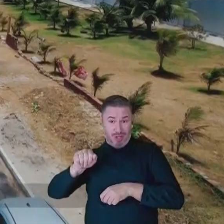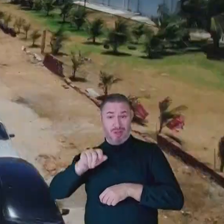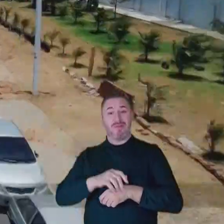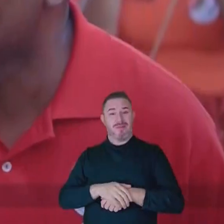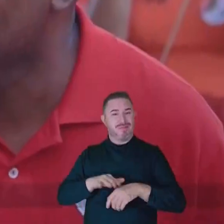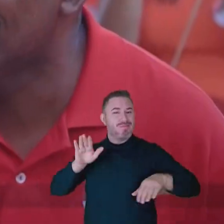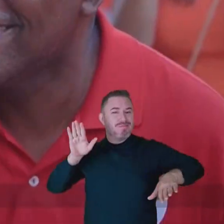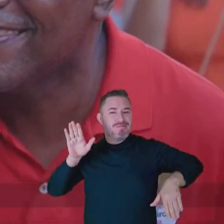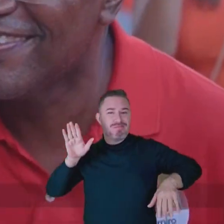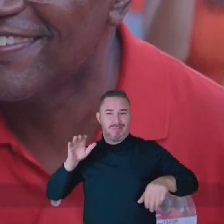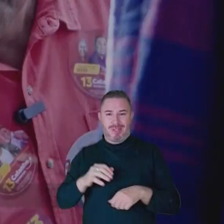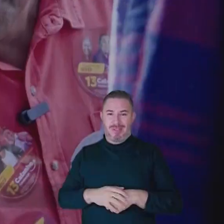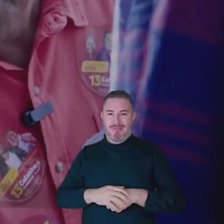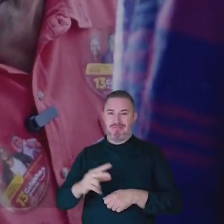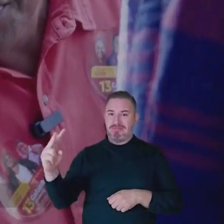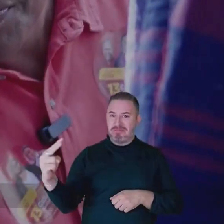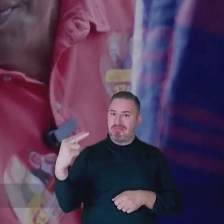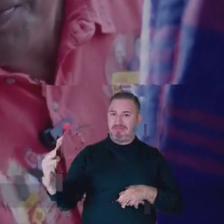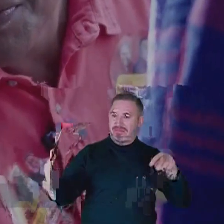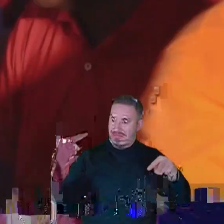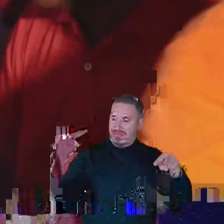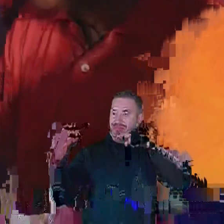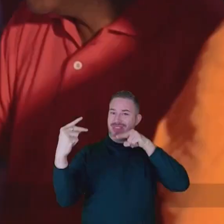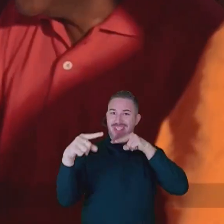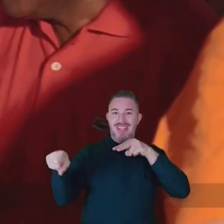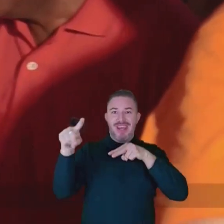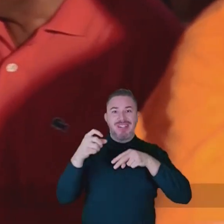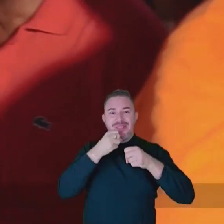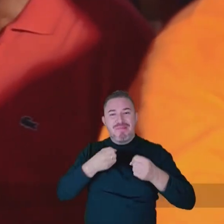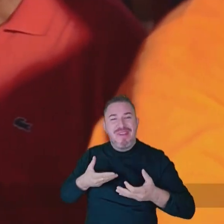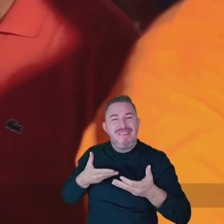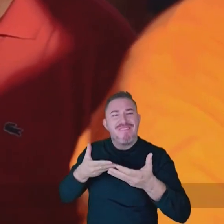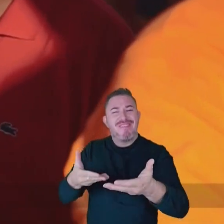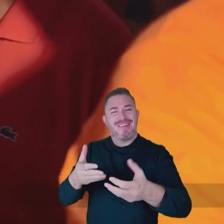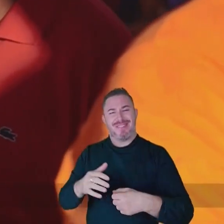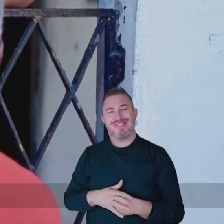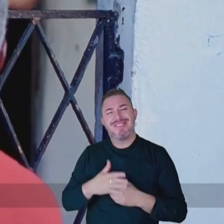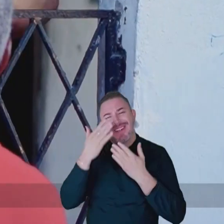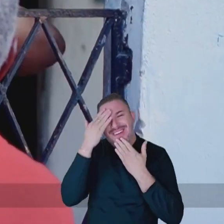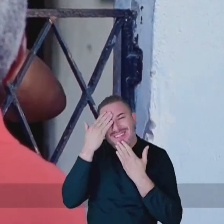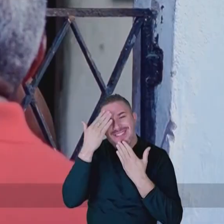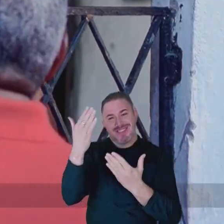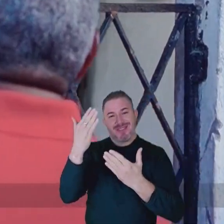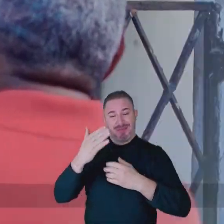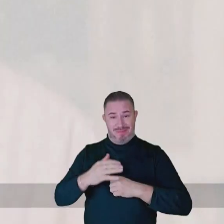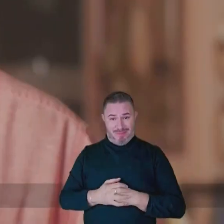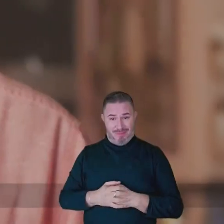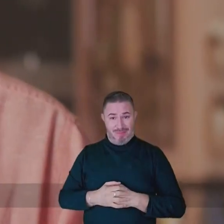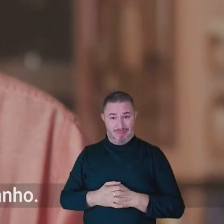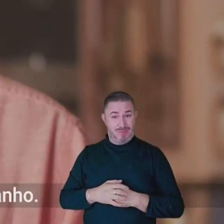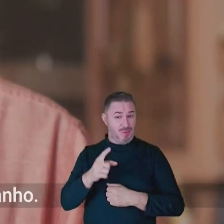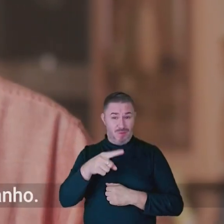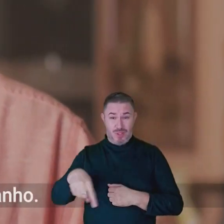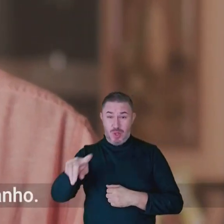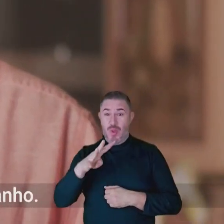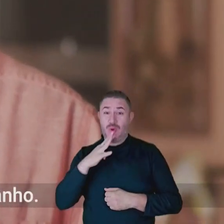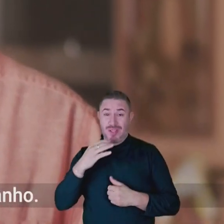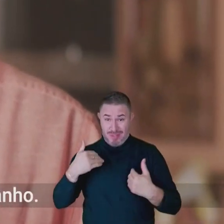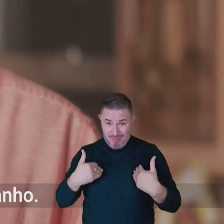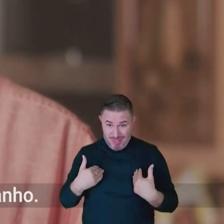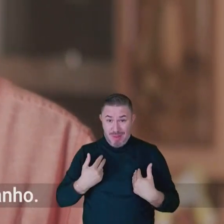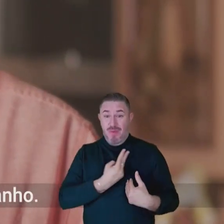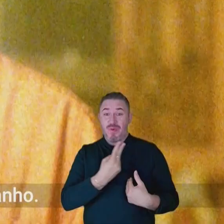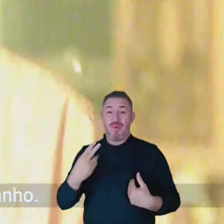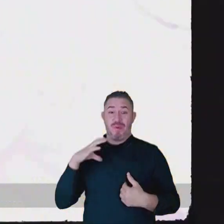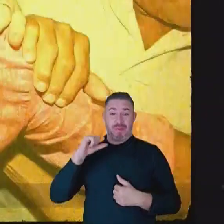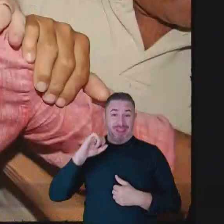litoral. Olhei nos olhos da nossa gente e fui muito bem recebido. Sou muito agradecido por isso. Para quem não me conhece,